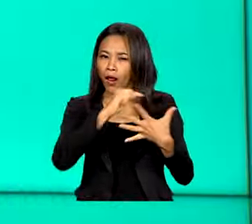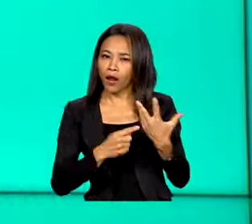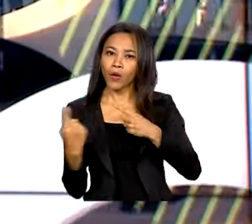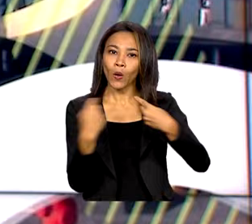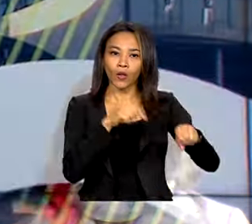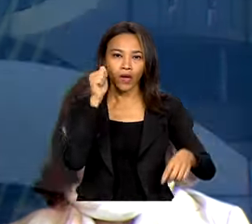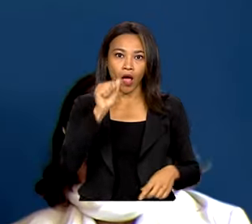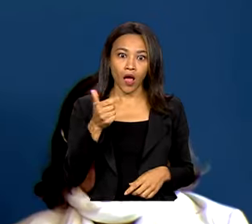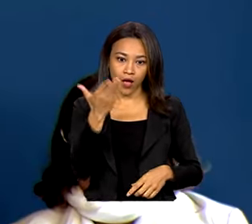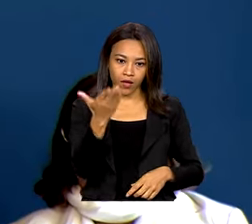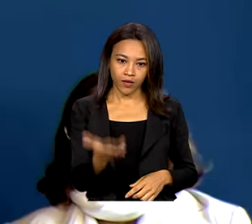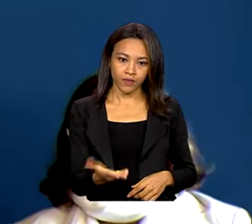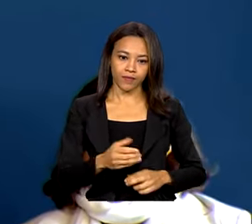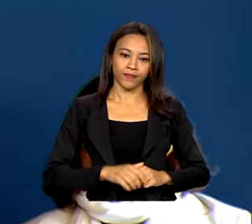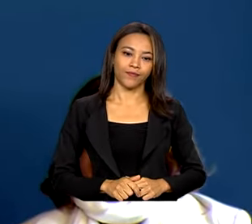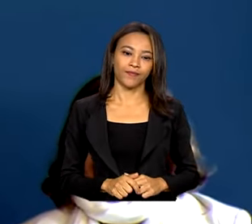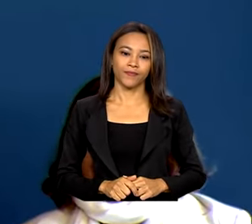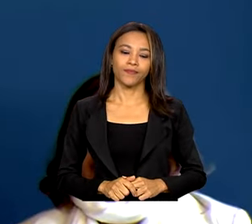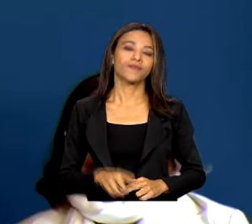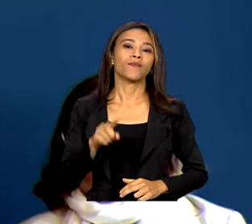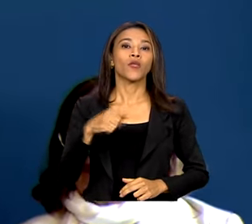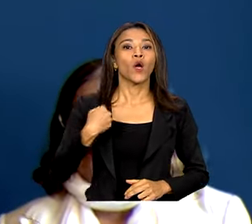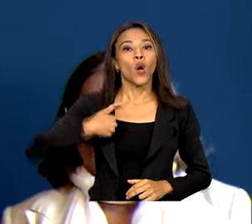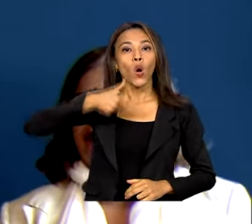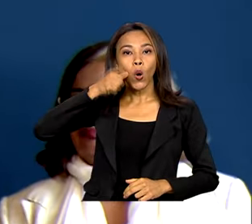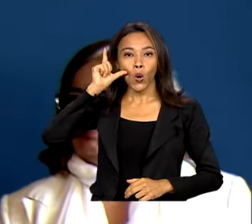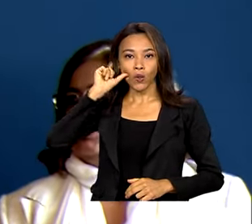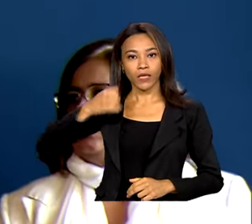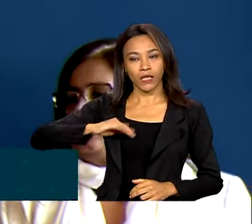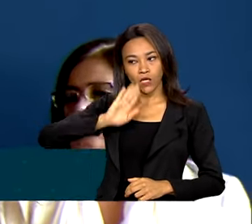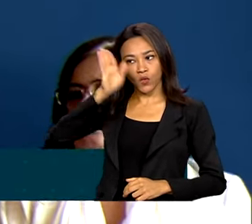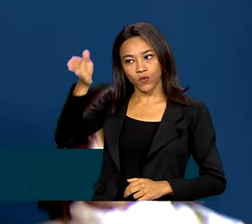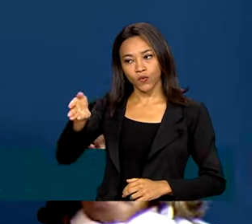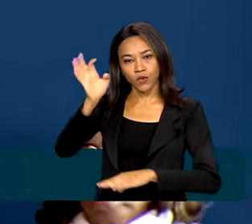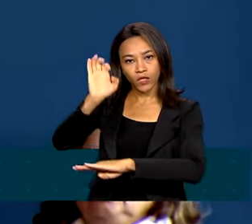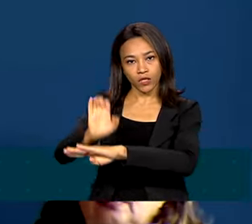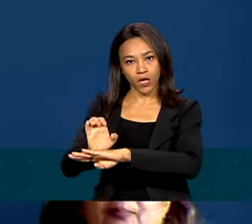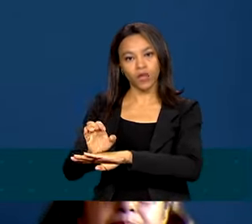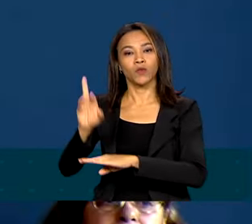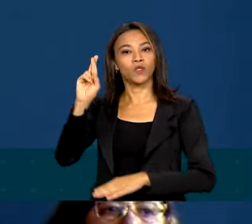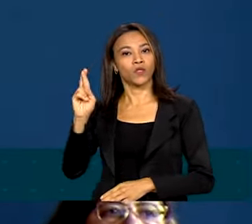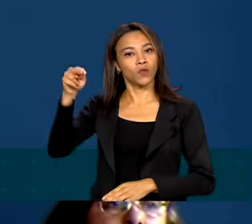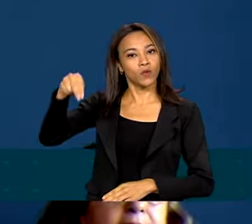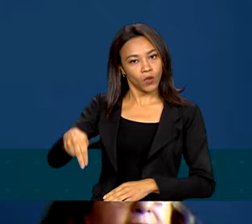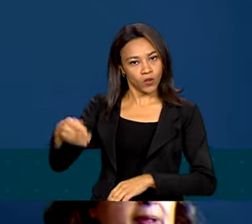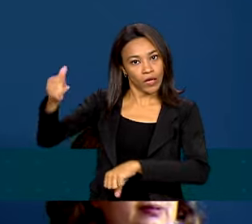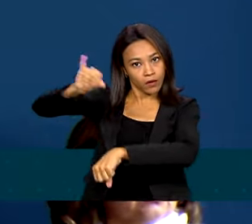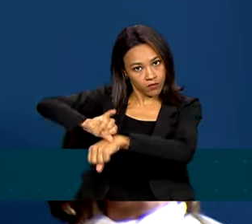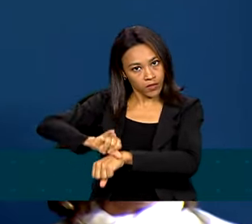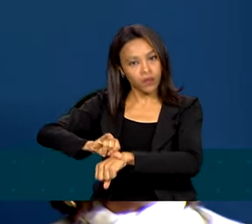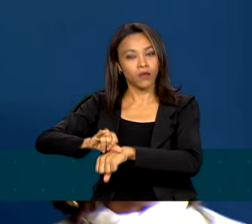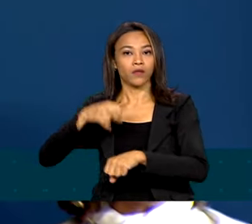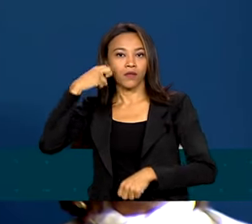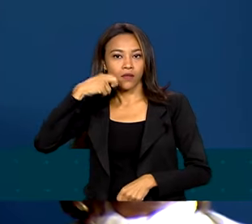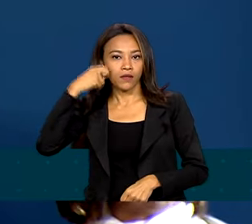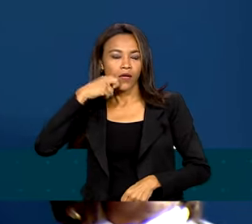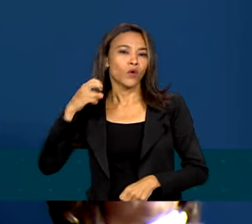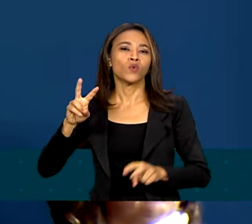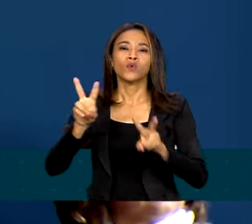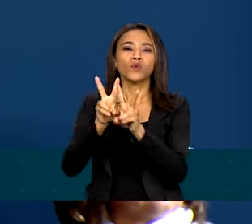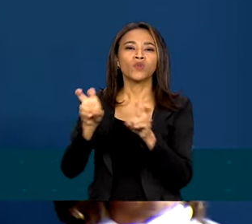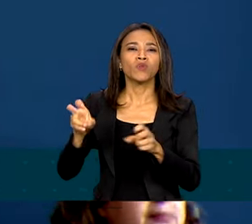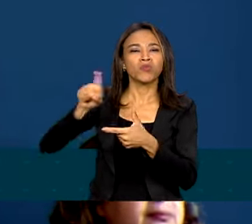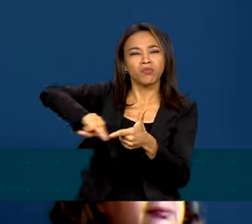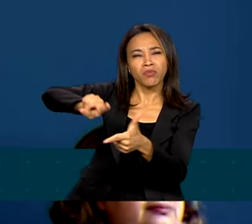ver. Ontem eu estava no Rio Grande do Norte, em Natal, acompanhando a crise de segurança pública que lá se